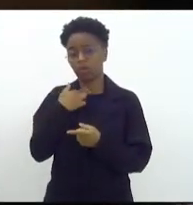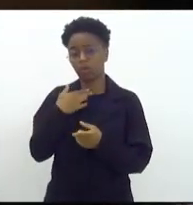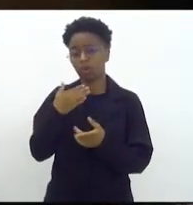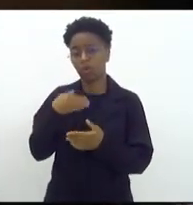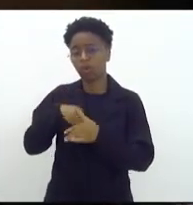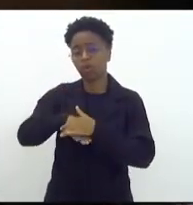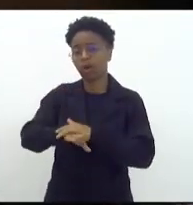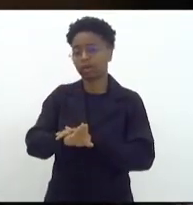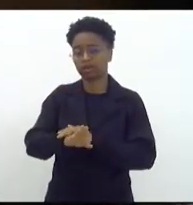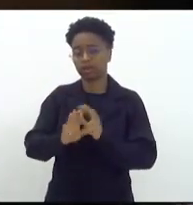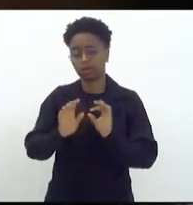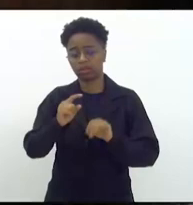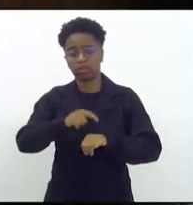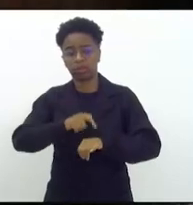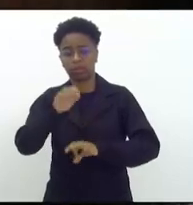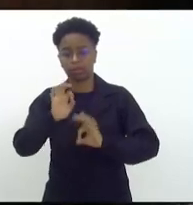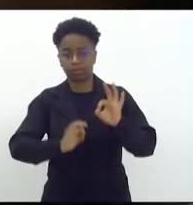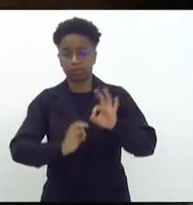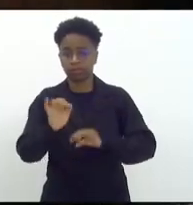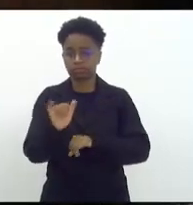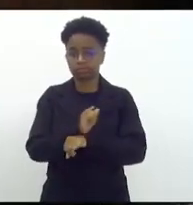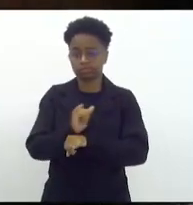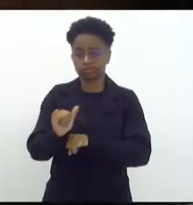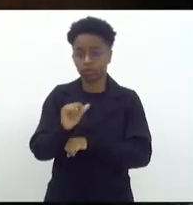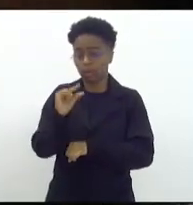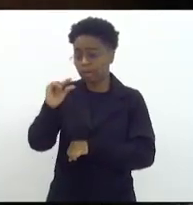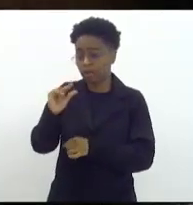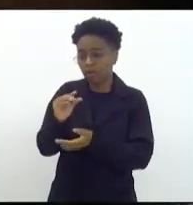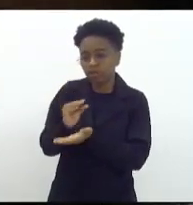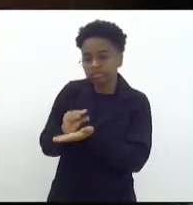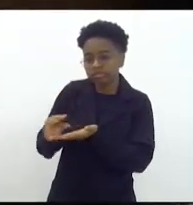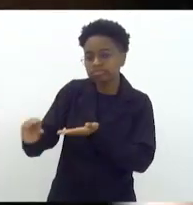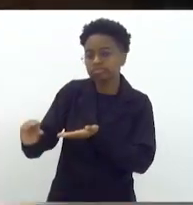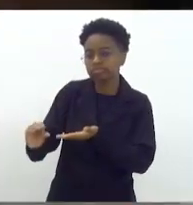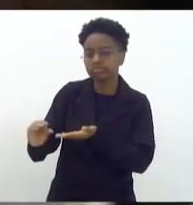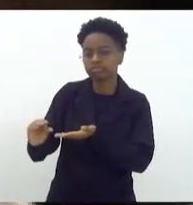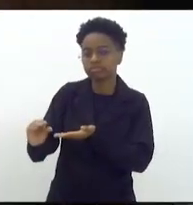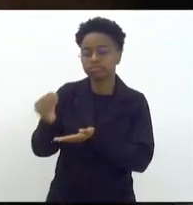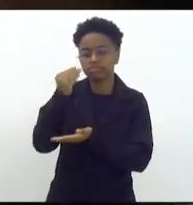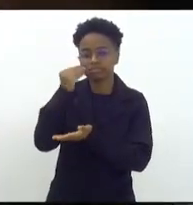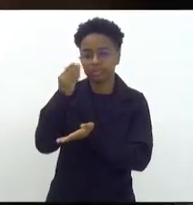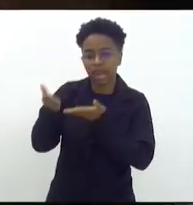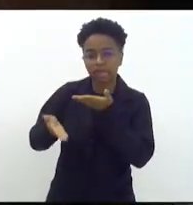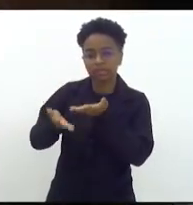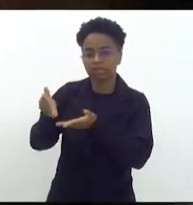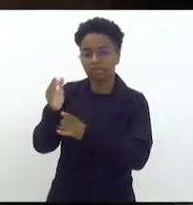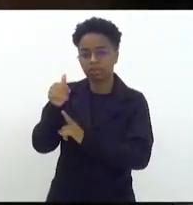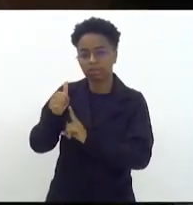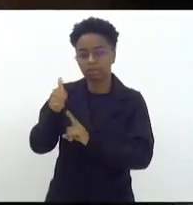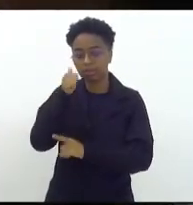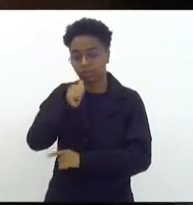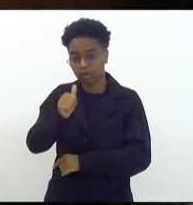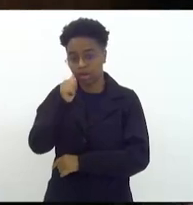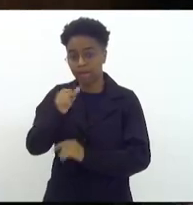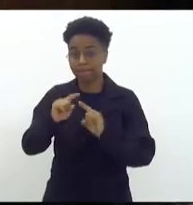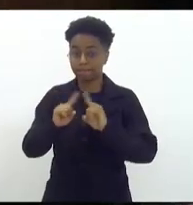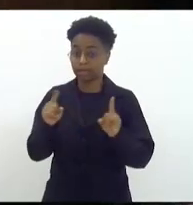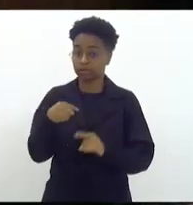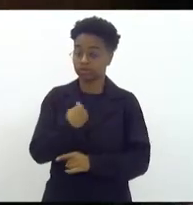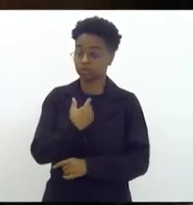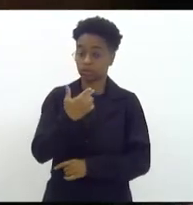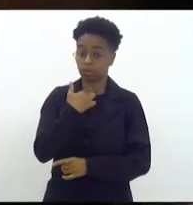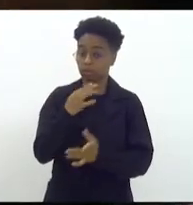planejamento estratégico um pedacinho desse dinheiro para atender as muguegas? O que a gente não pode permitir